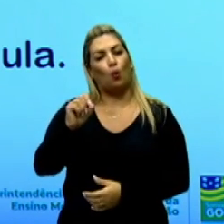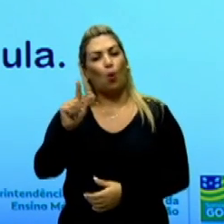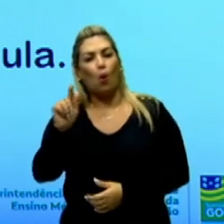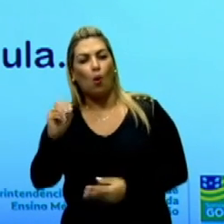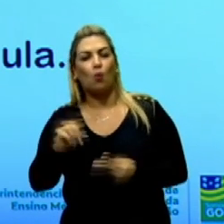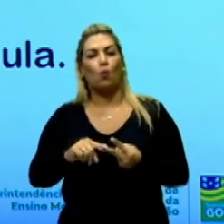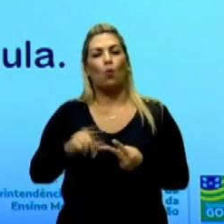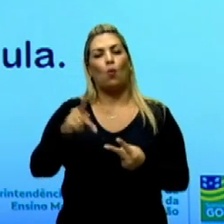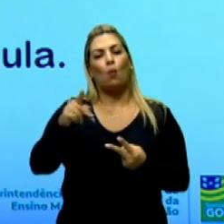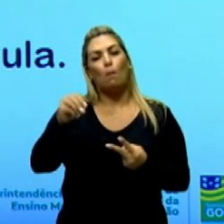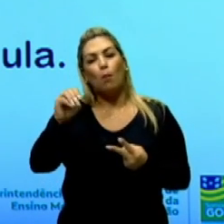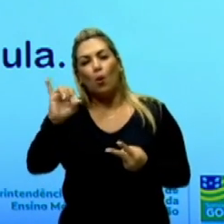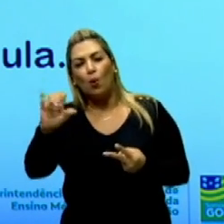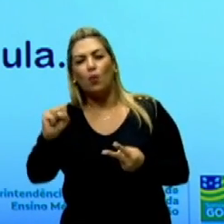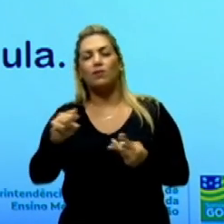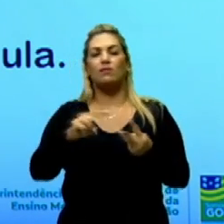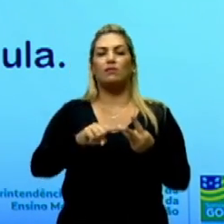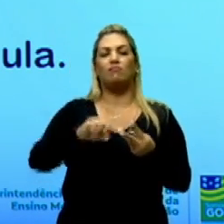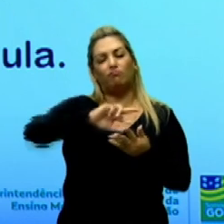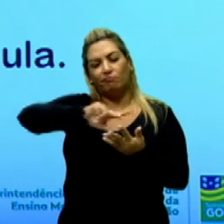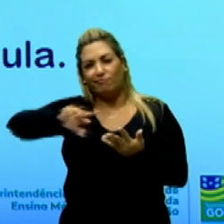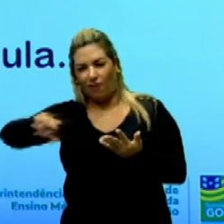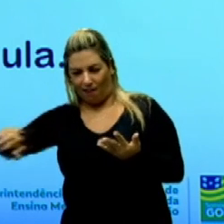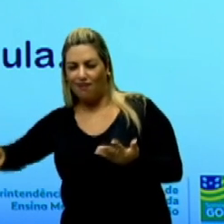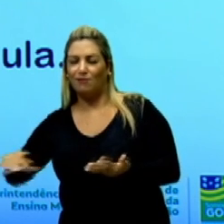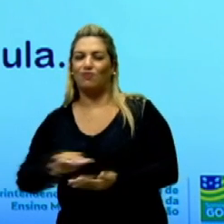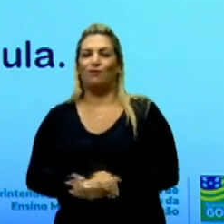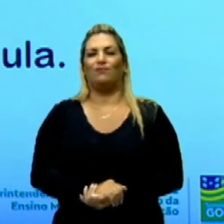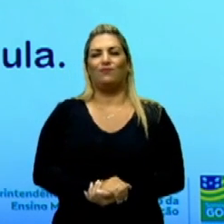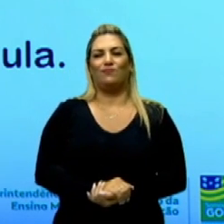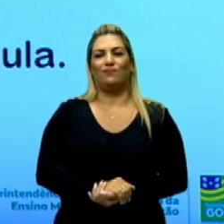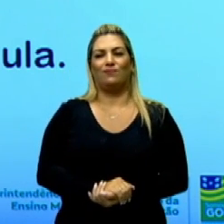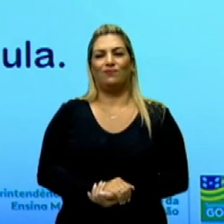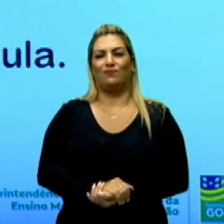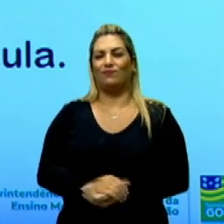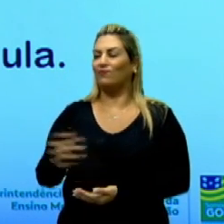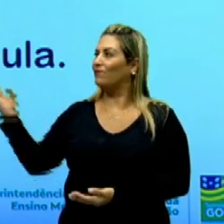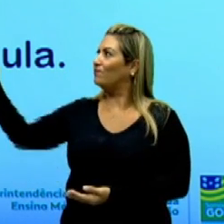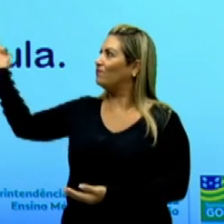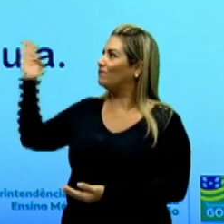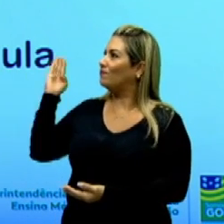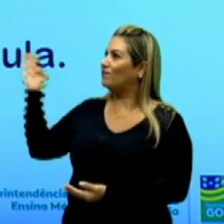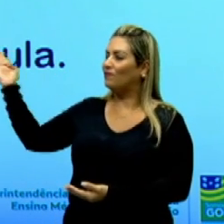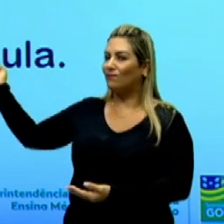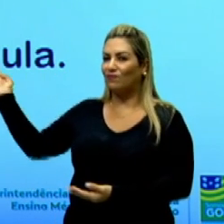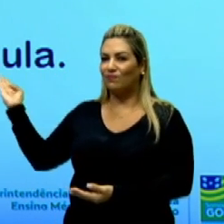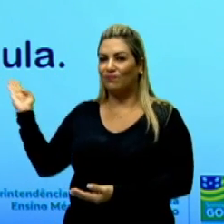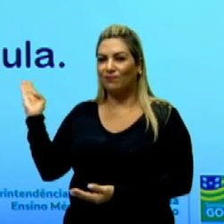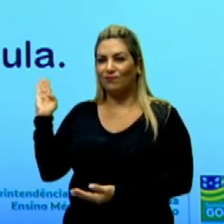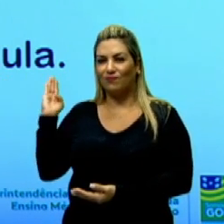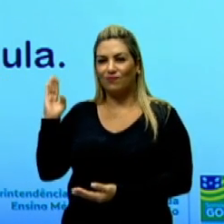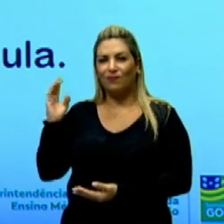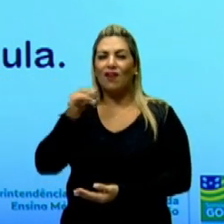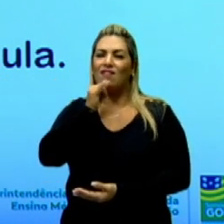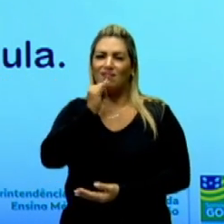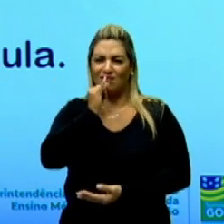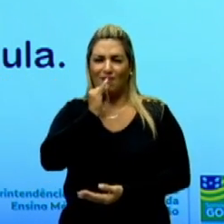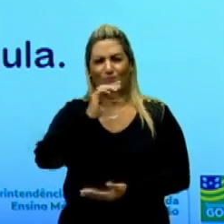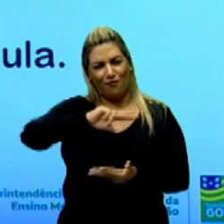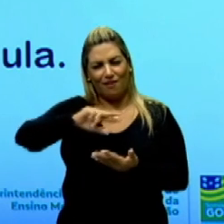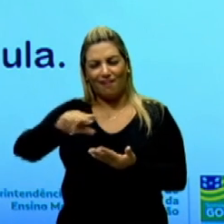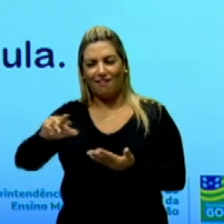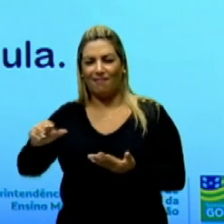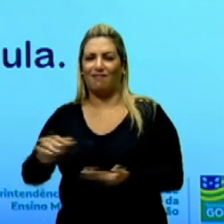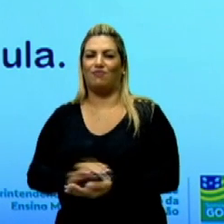portanto, pois, assim, então, por isso, por conseguinte, de modo que, de forma que, em